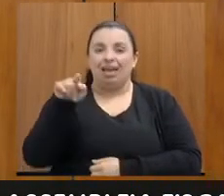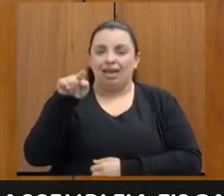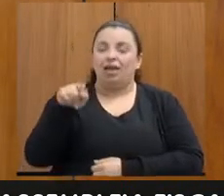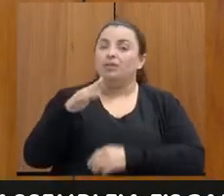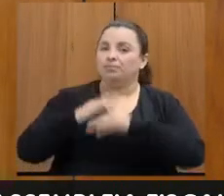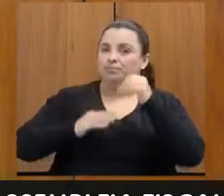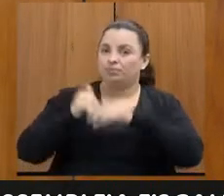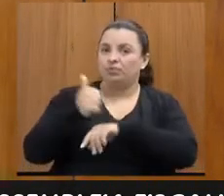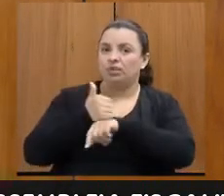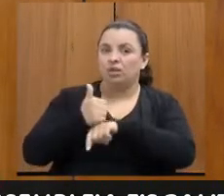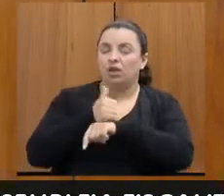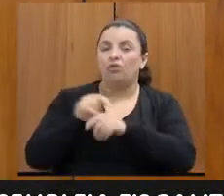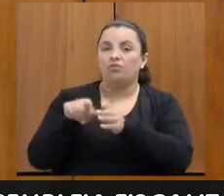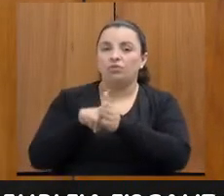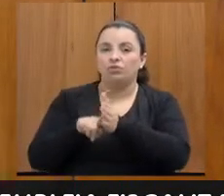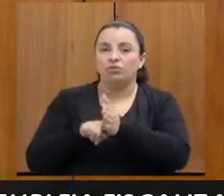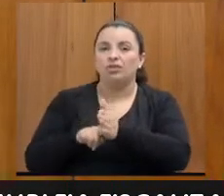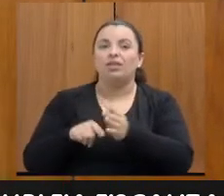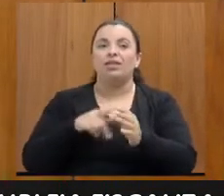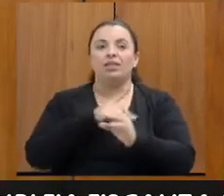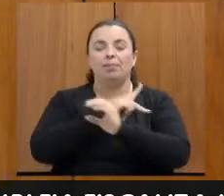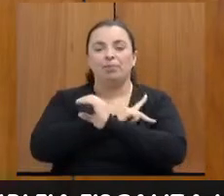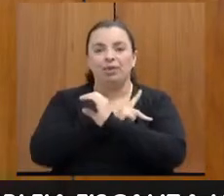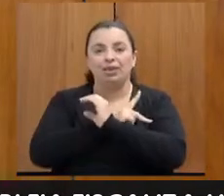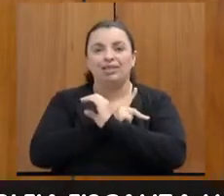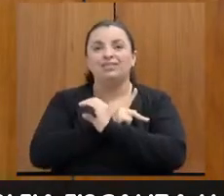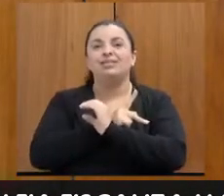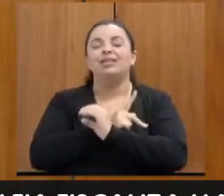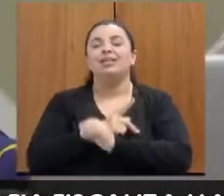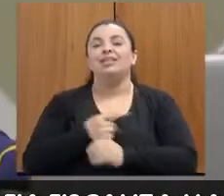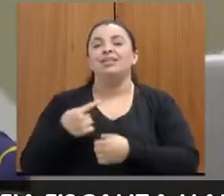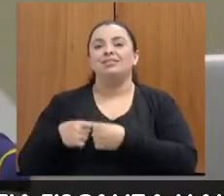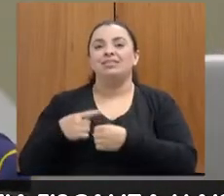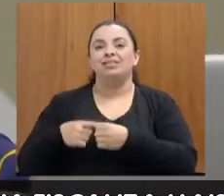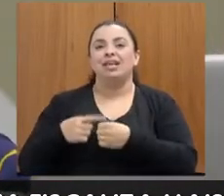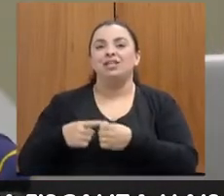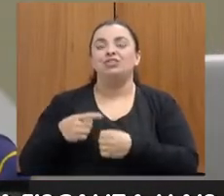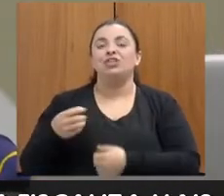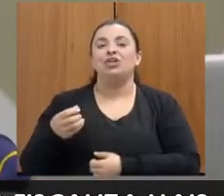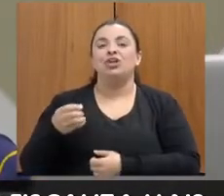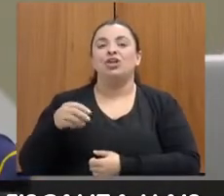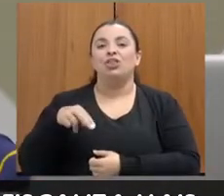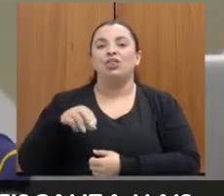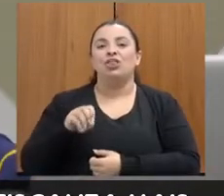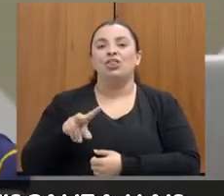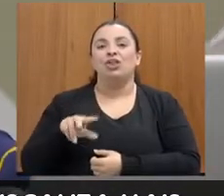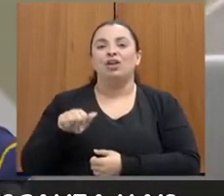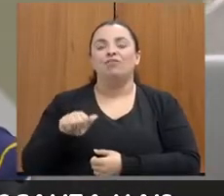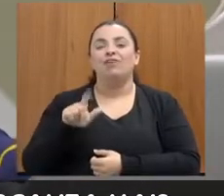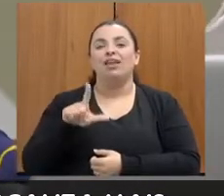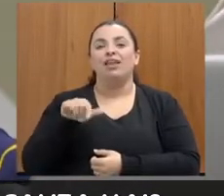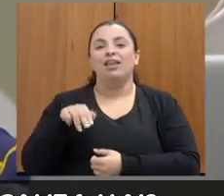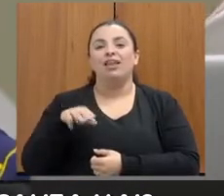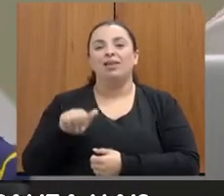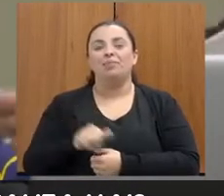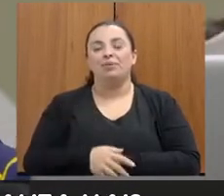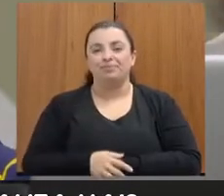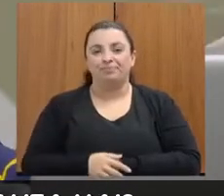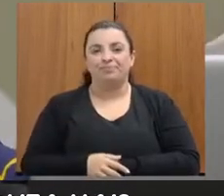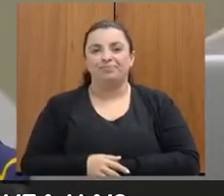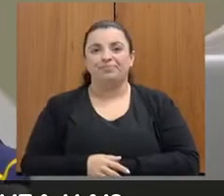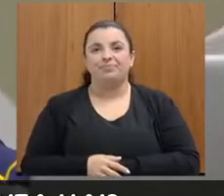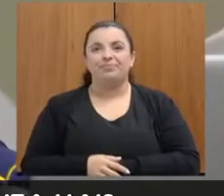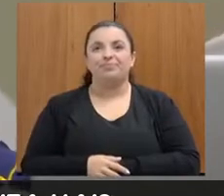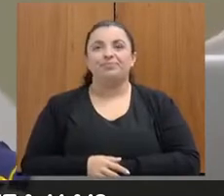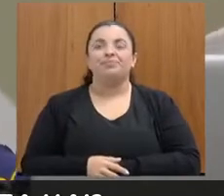Especializada de Atendimento à Mulher de Nova Lima. Muito obrigada, viu? Agora eu vou convidar a Juliana, Juliana Santos Parreiras, para suas